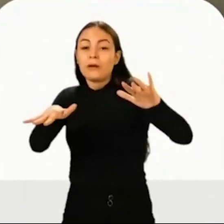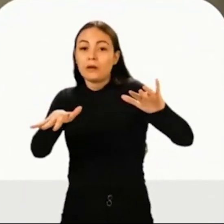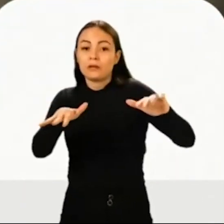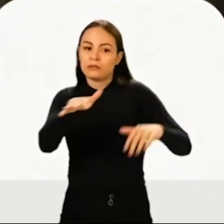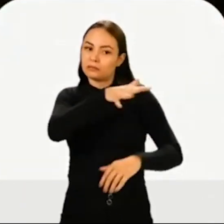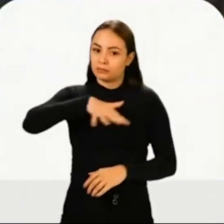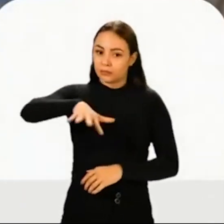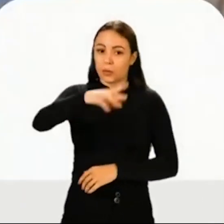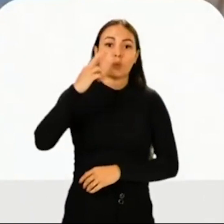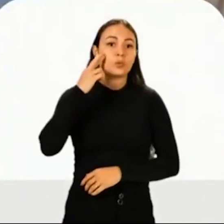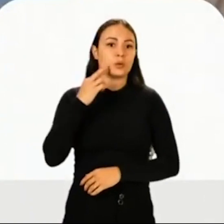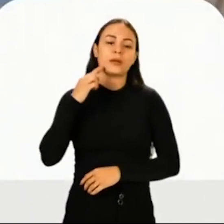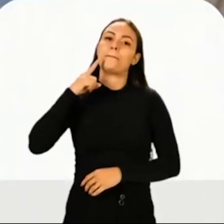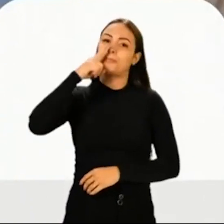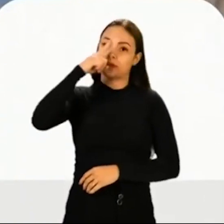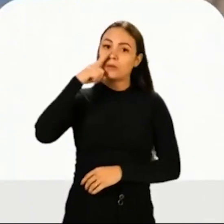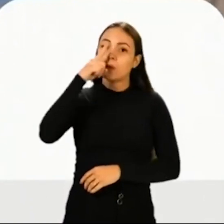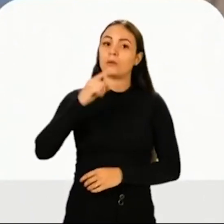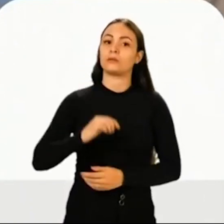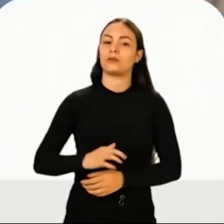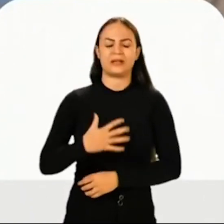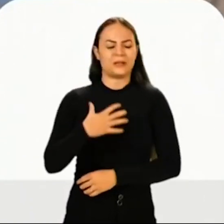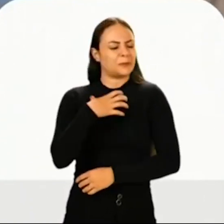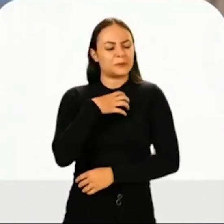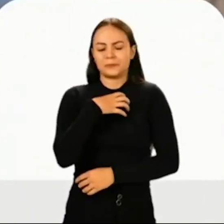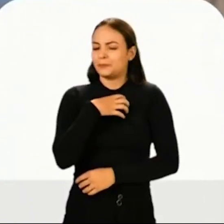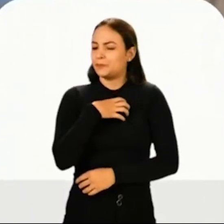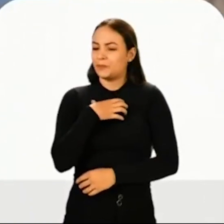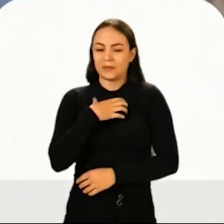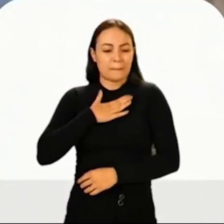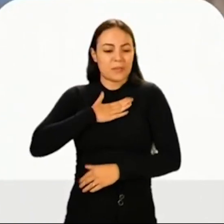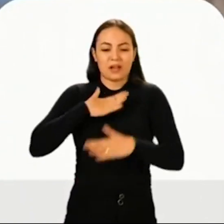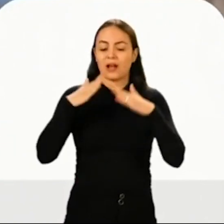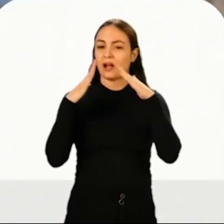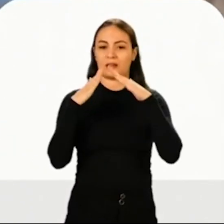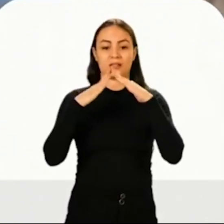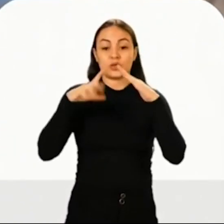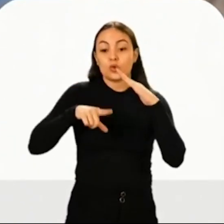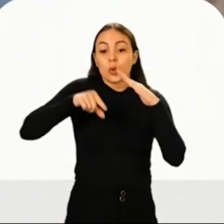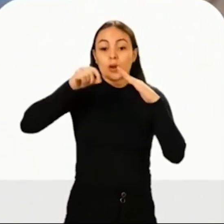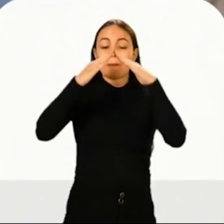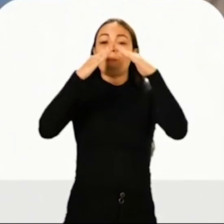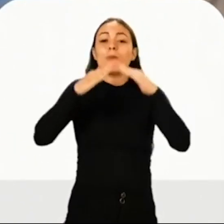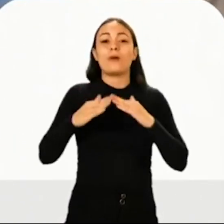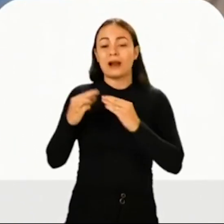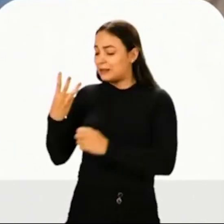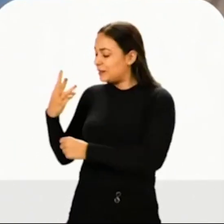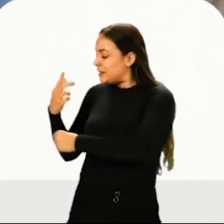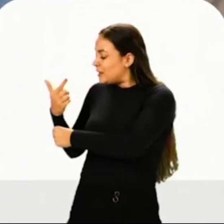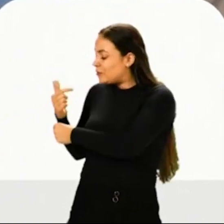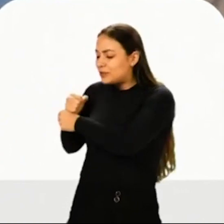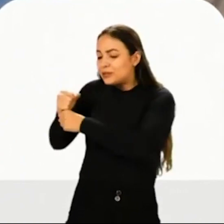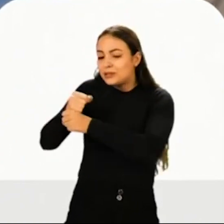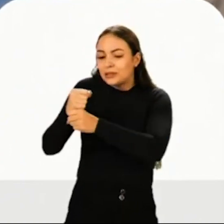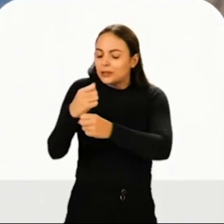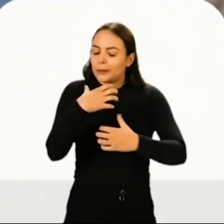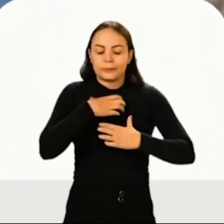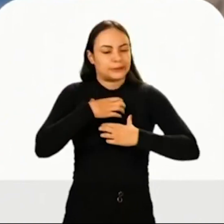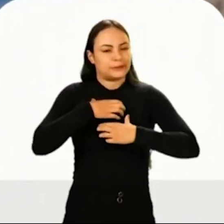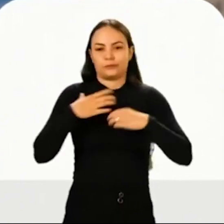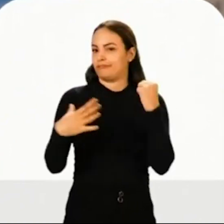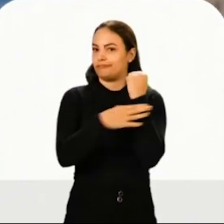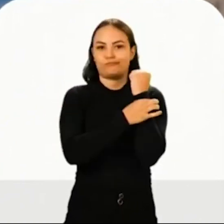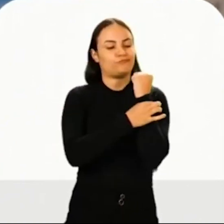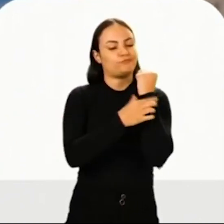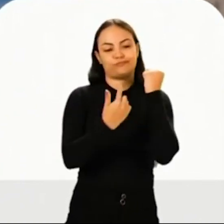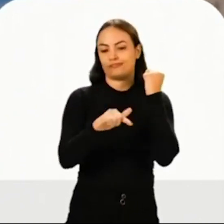perigoso. Você não se sentir segura dentro da sua casa, do lugar que você escolheu para morar há 32 anos. Mas aí